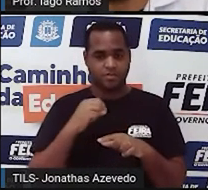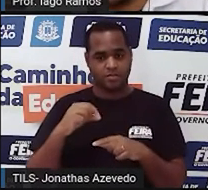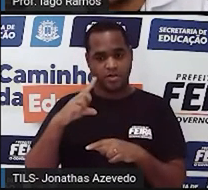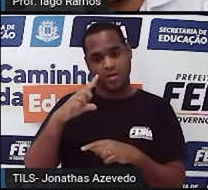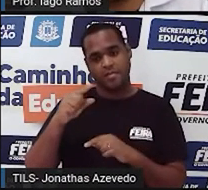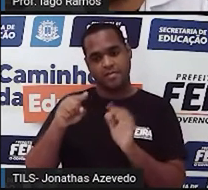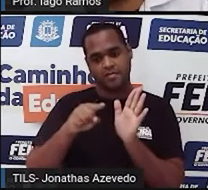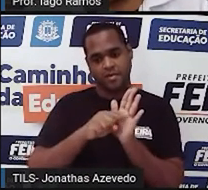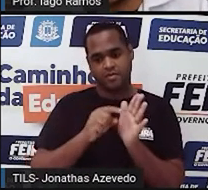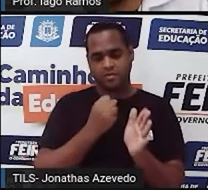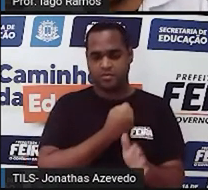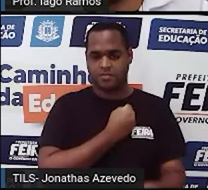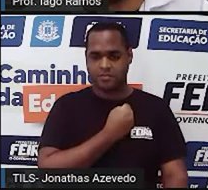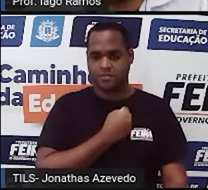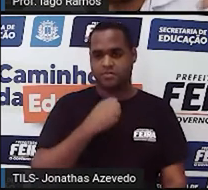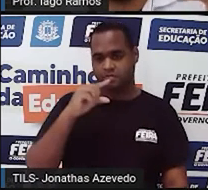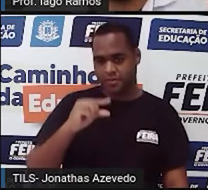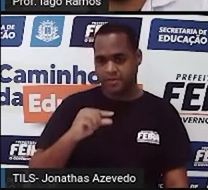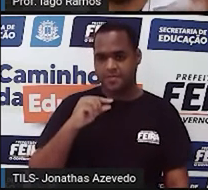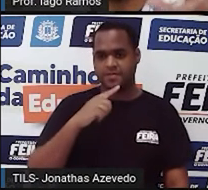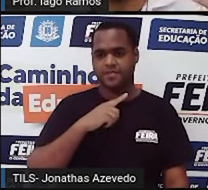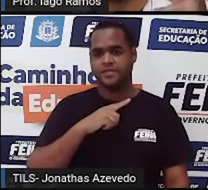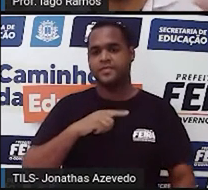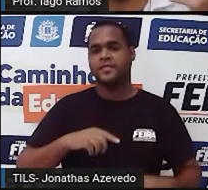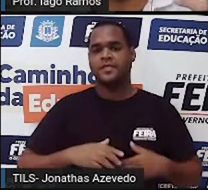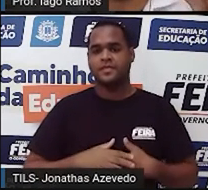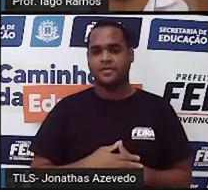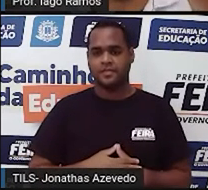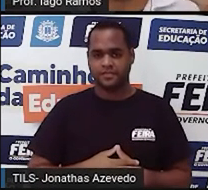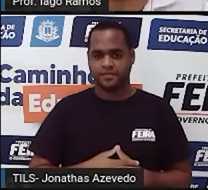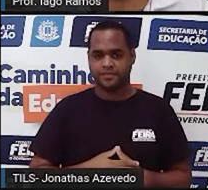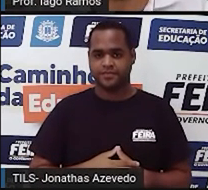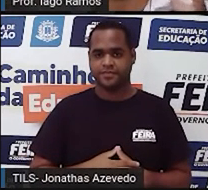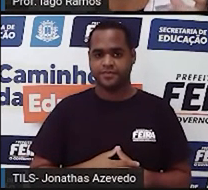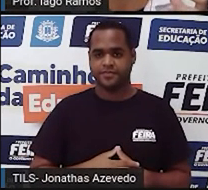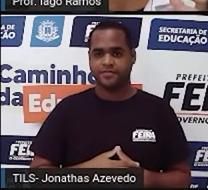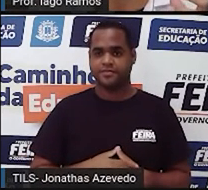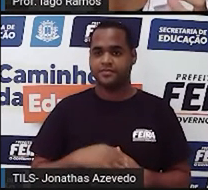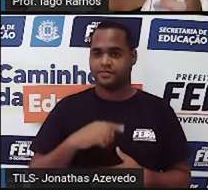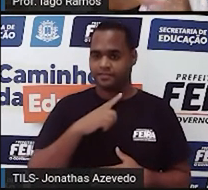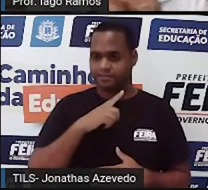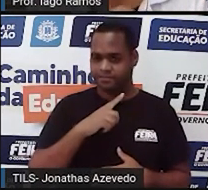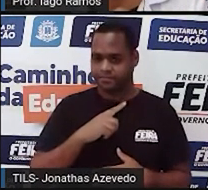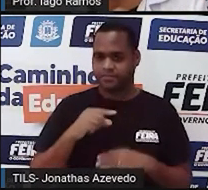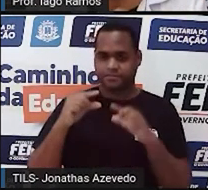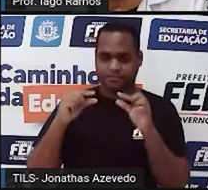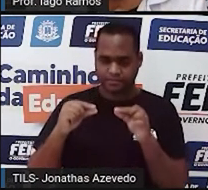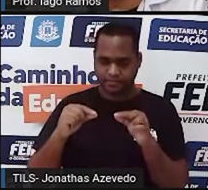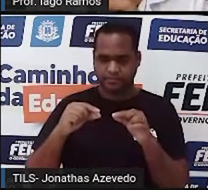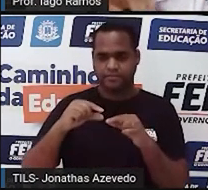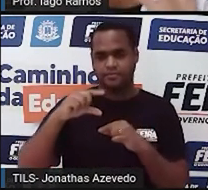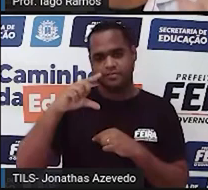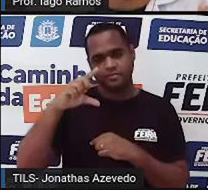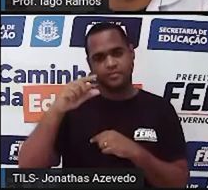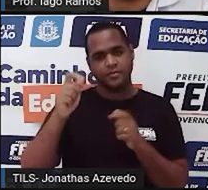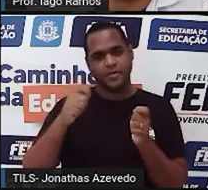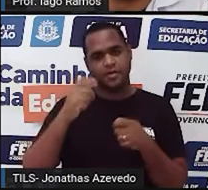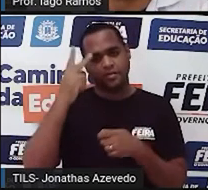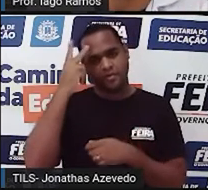menor. Tá bom? Então, fazendo a subtração entre esse maior e esse menor, o resultado é natural,